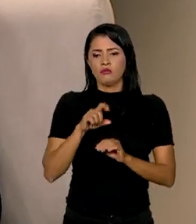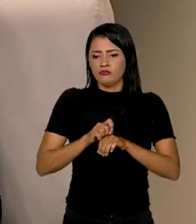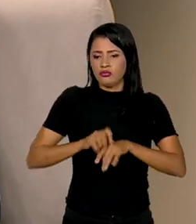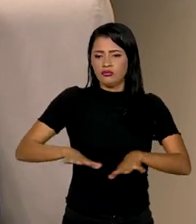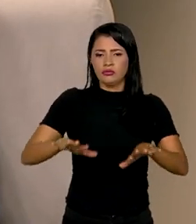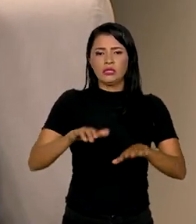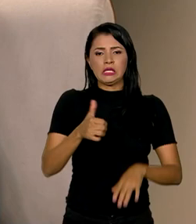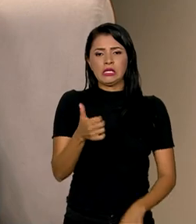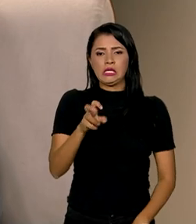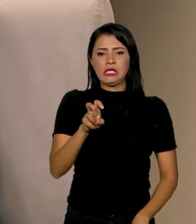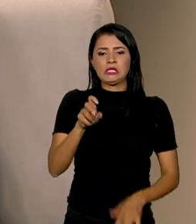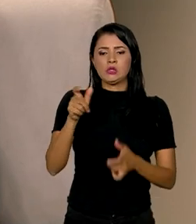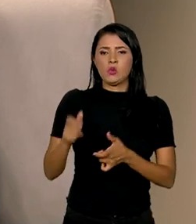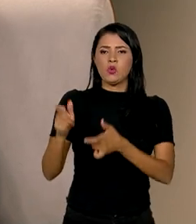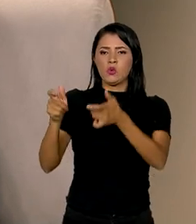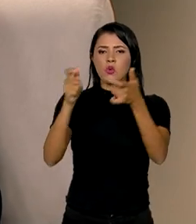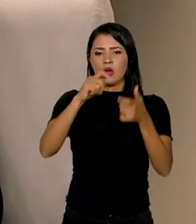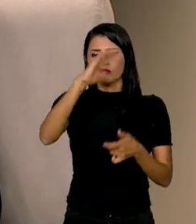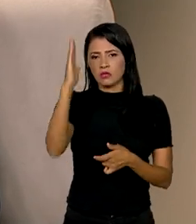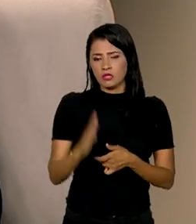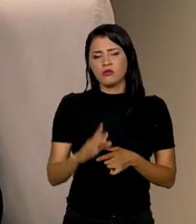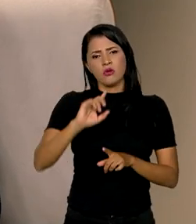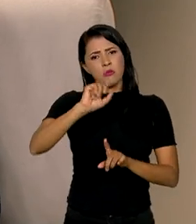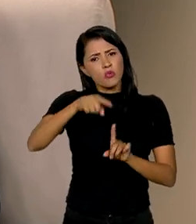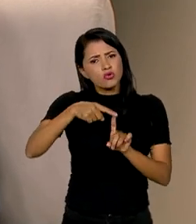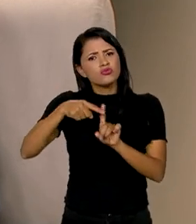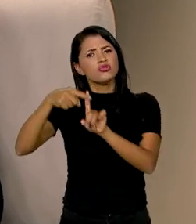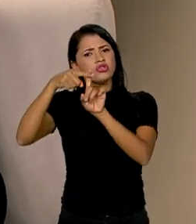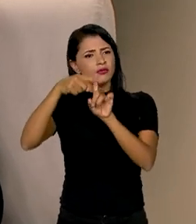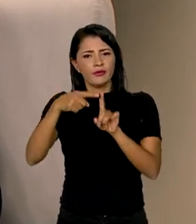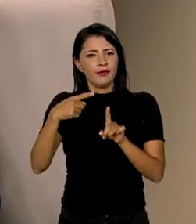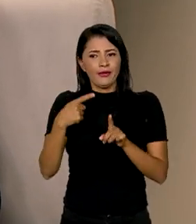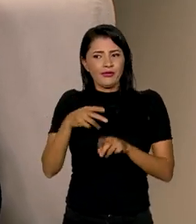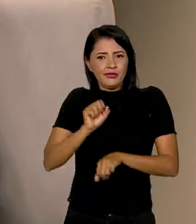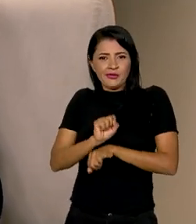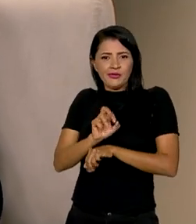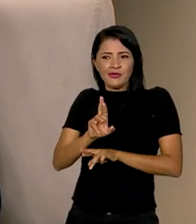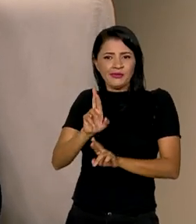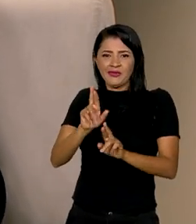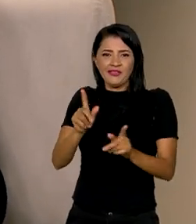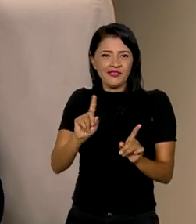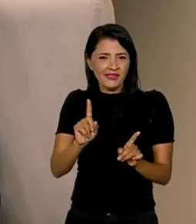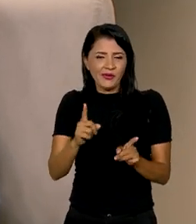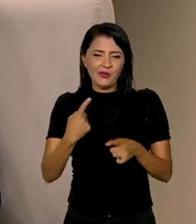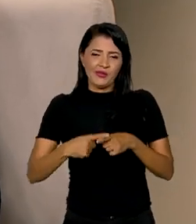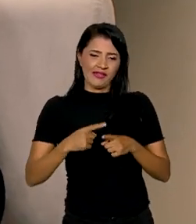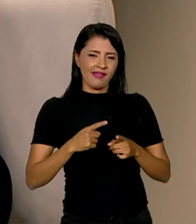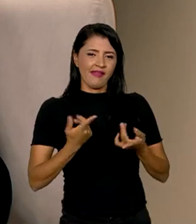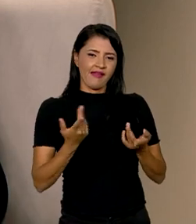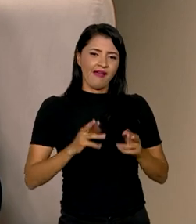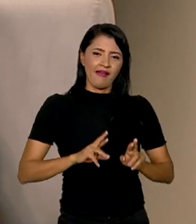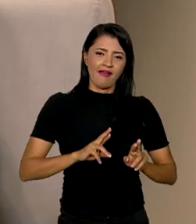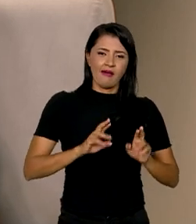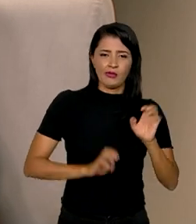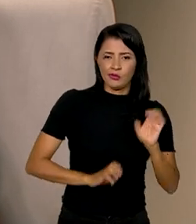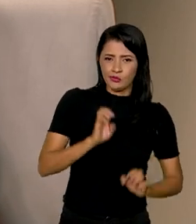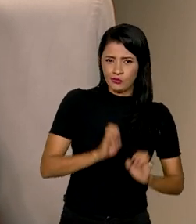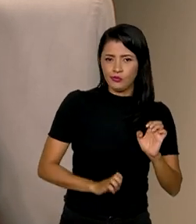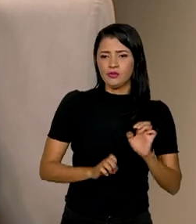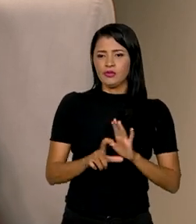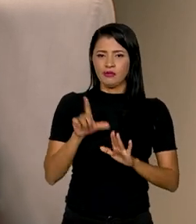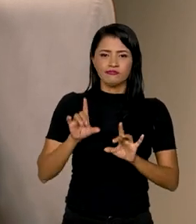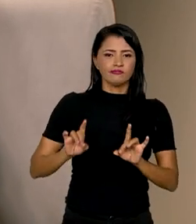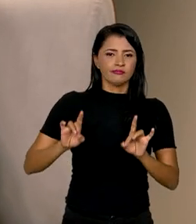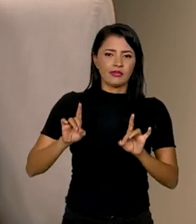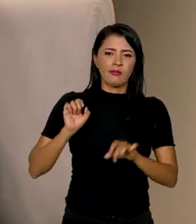em 15 regiões do país, foi positivo, o não era esperado, porque a indústria, infelizmente, estava ainda